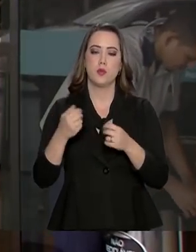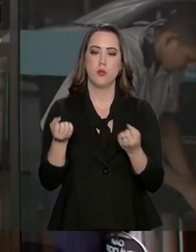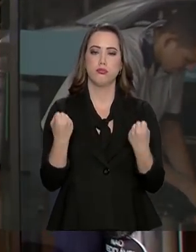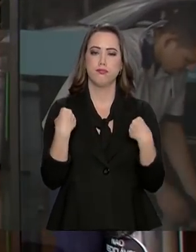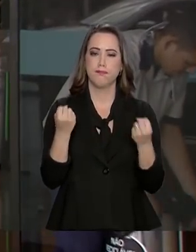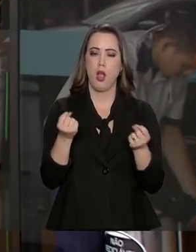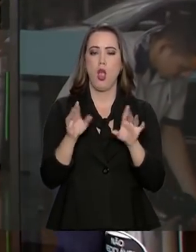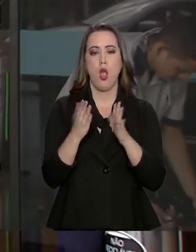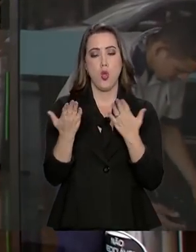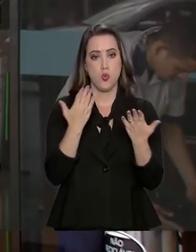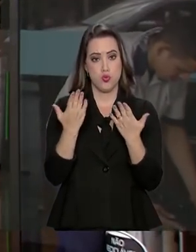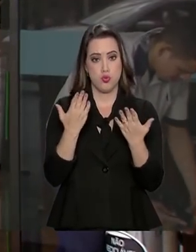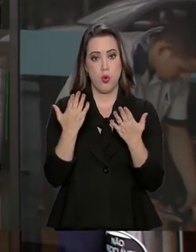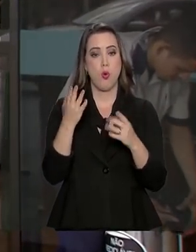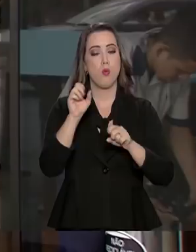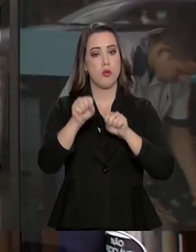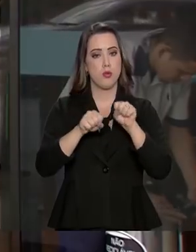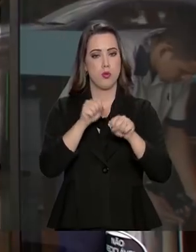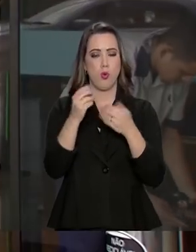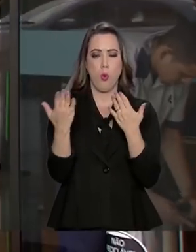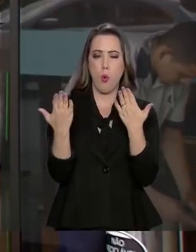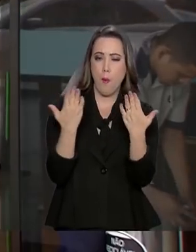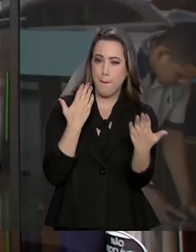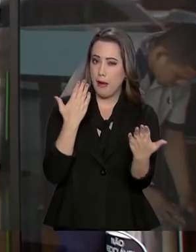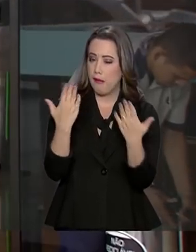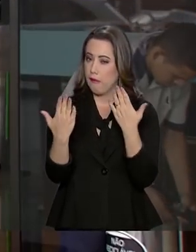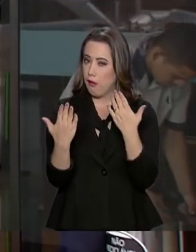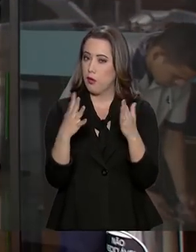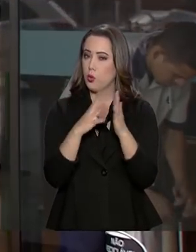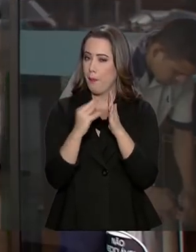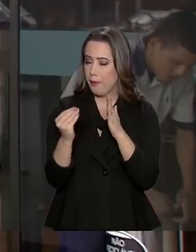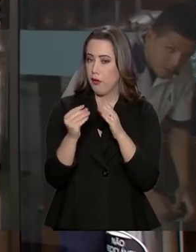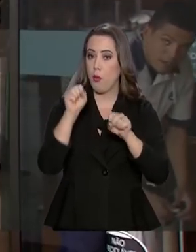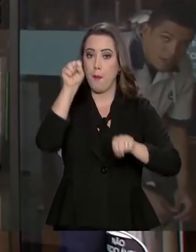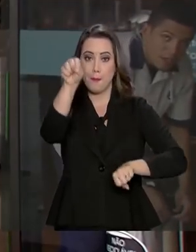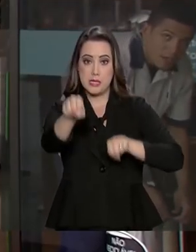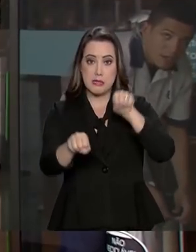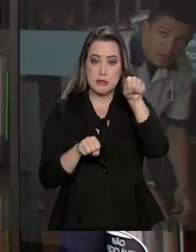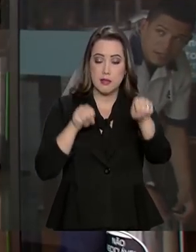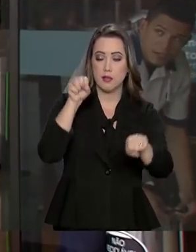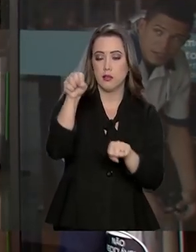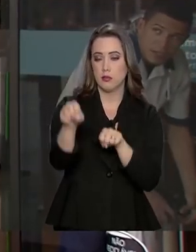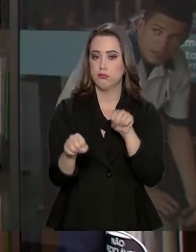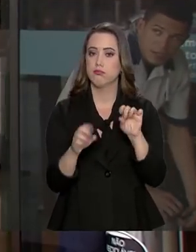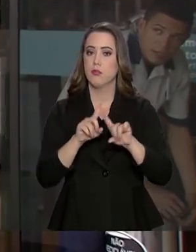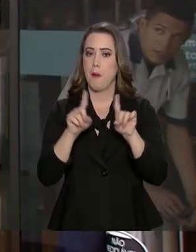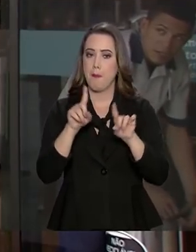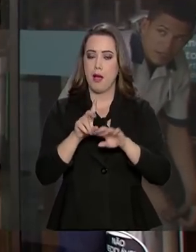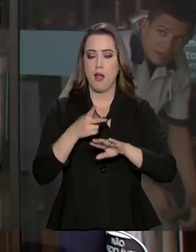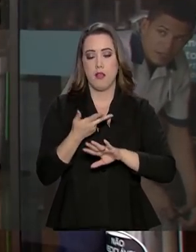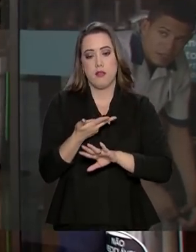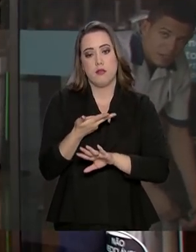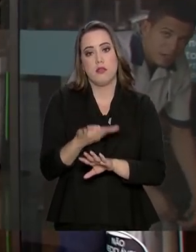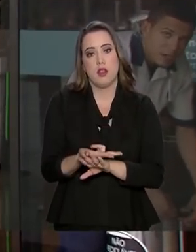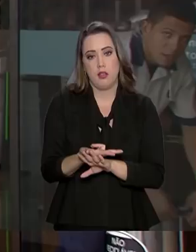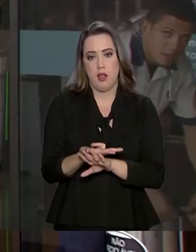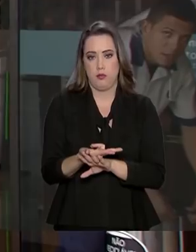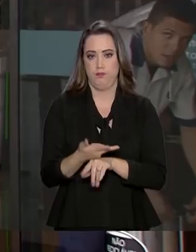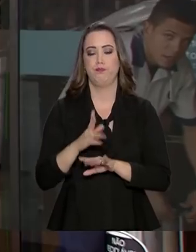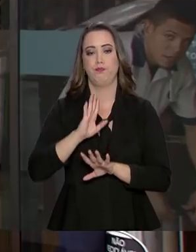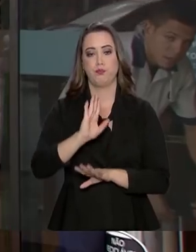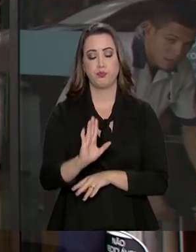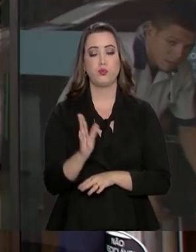utilizando um aparelho portátil que simula movimentos de uma bicicleta é aguardada para hoje às